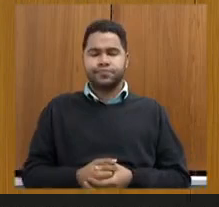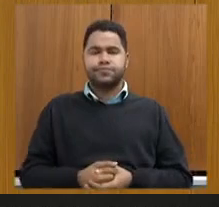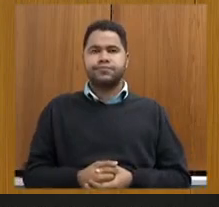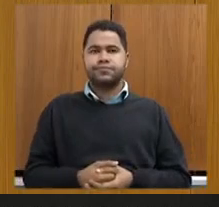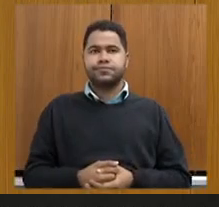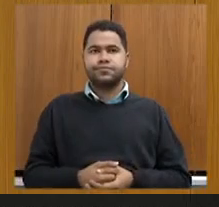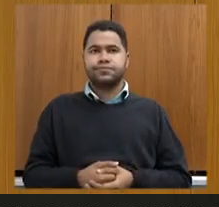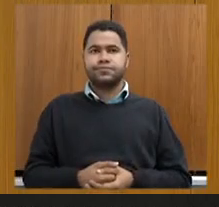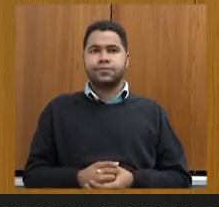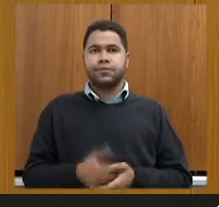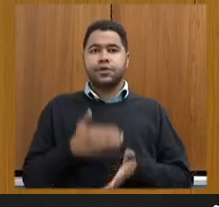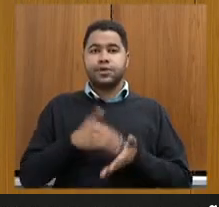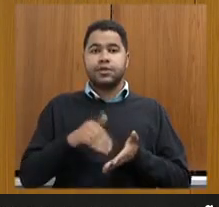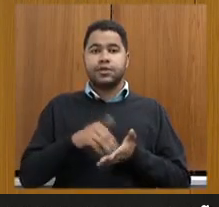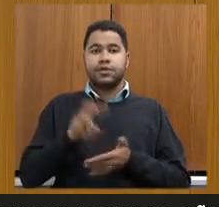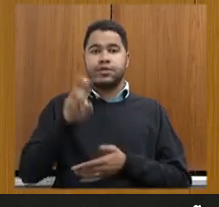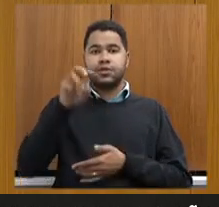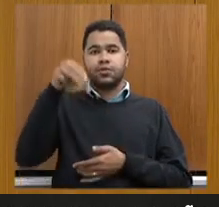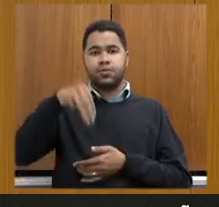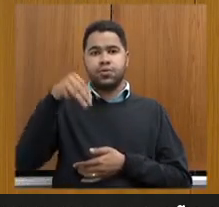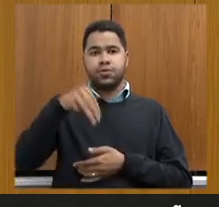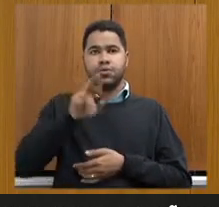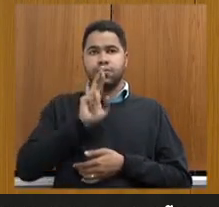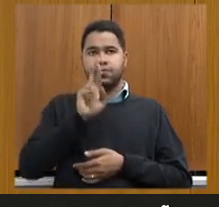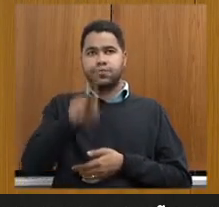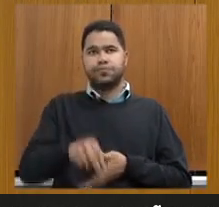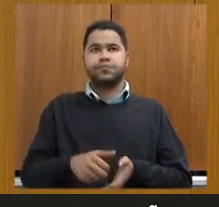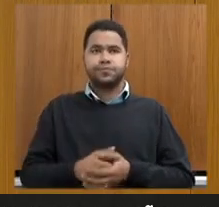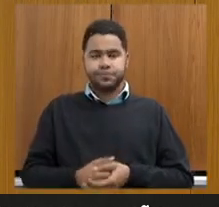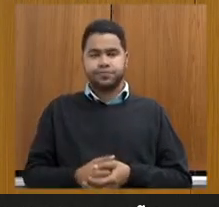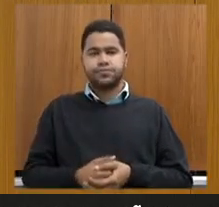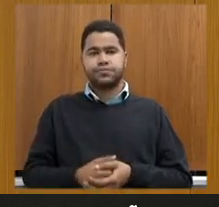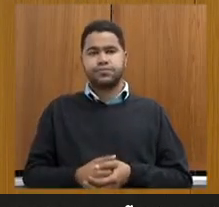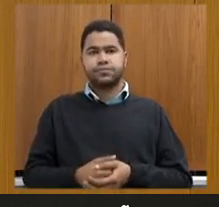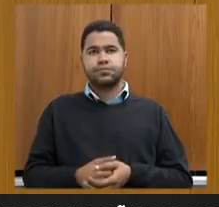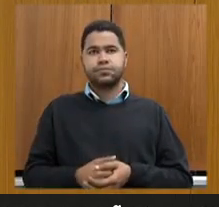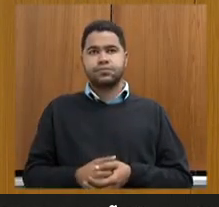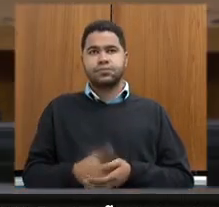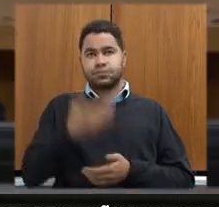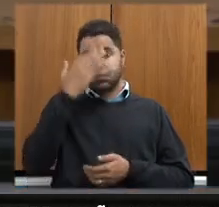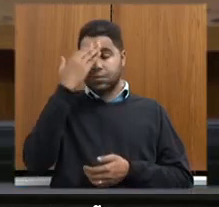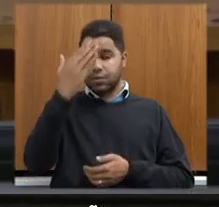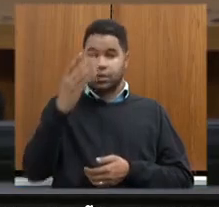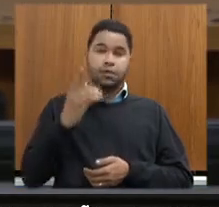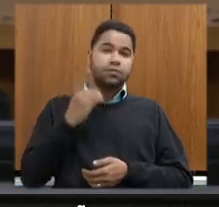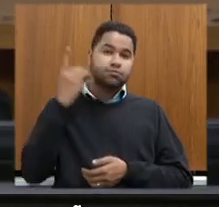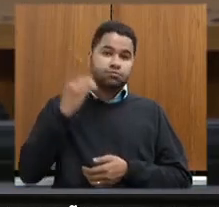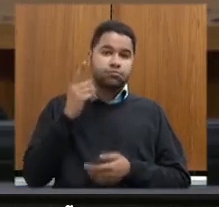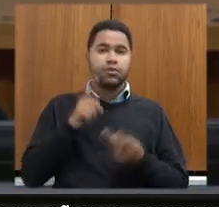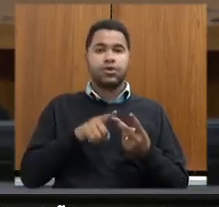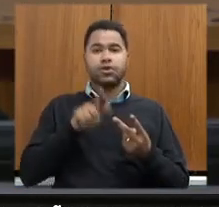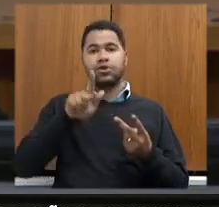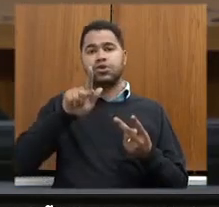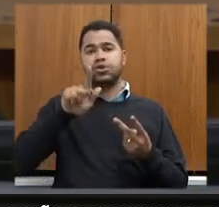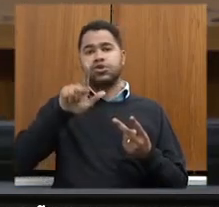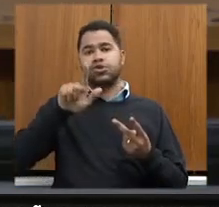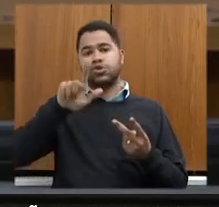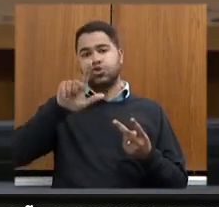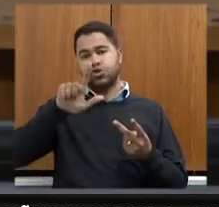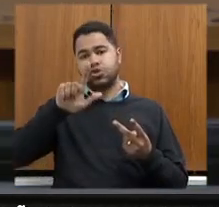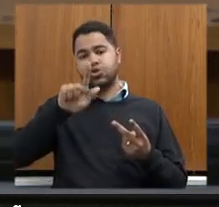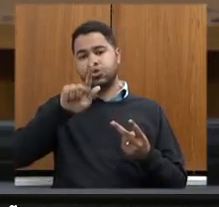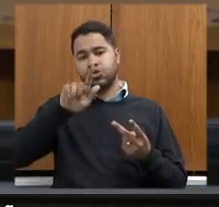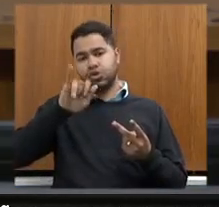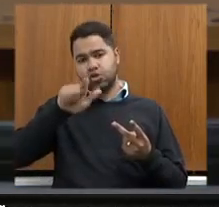A secretária tem cinco minutos para responder. Obrigado, deputado. Obrigado, deputado Gil Pereira, pelas questões. Primeiro,